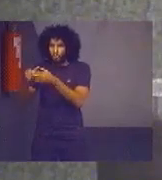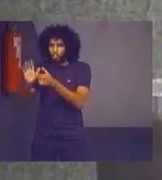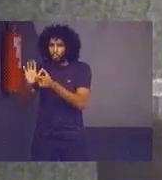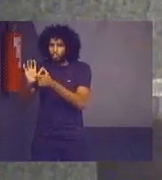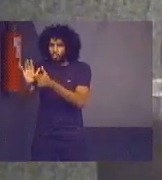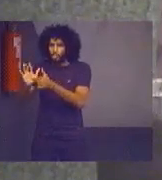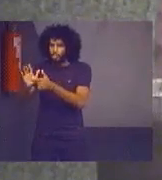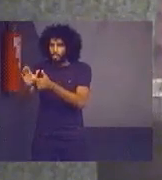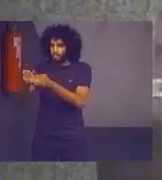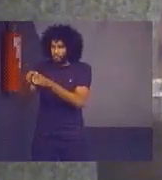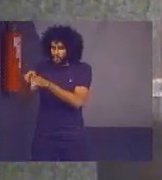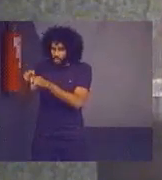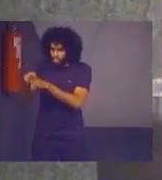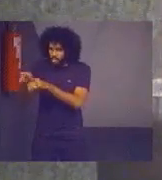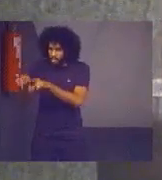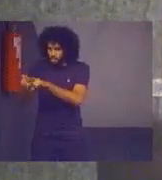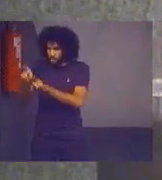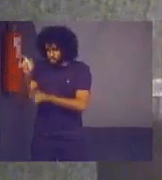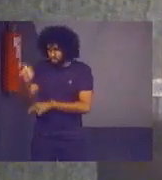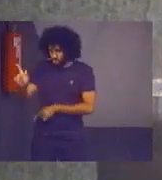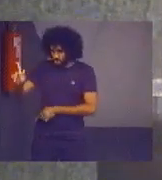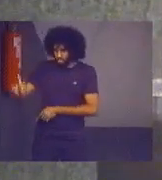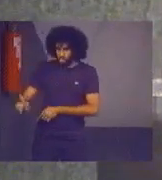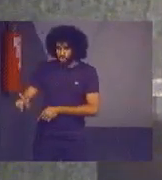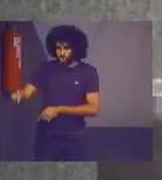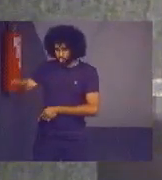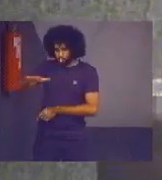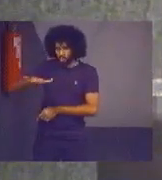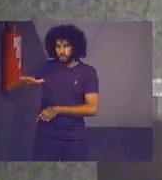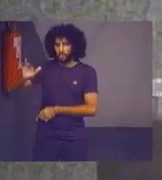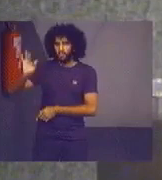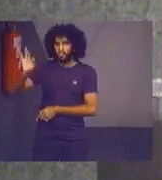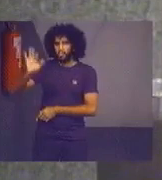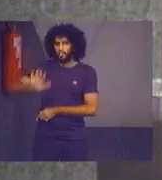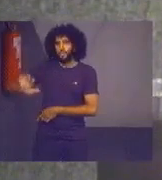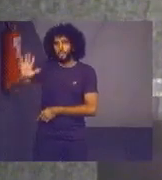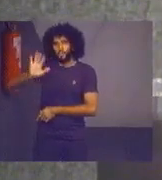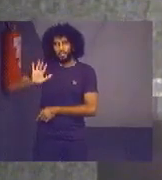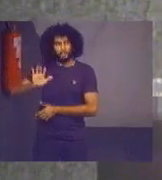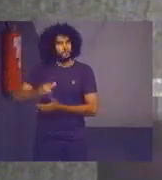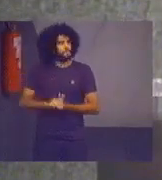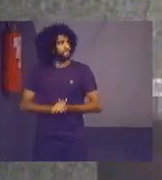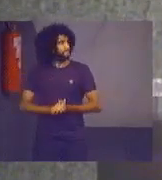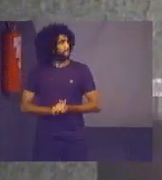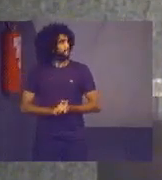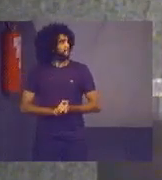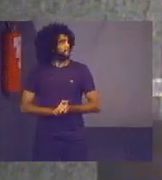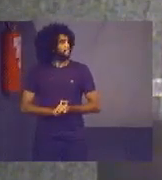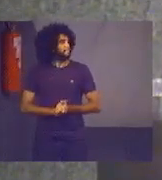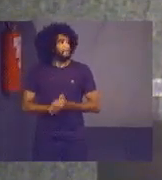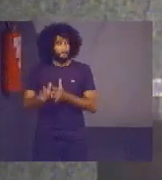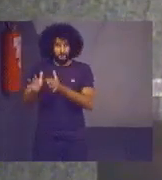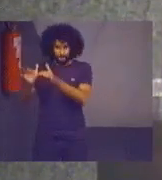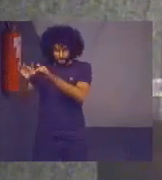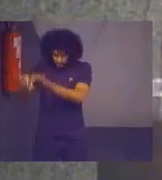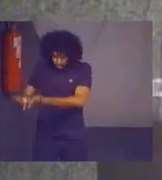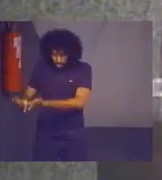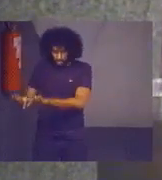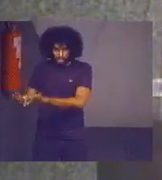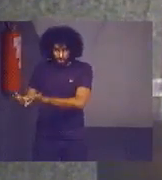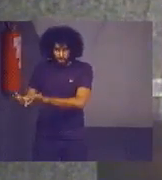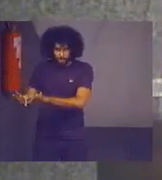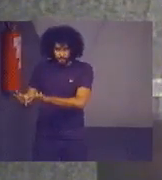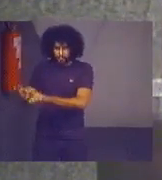recomendações para o gestor em âmbito federal. E, após essas determinações e recomendações, o